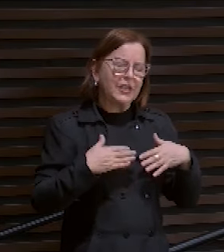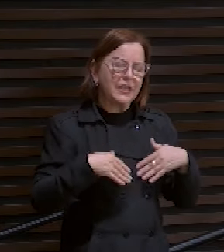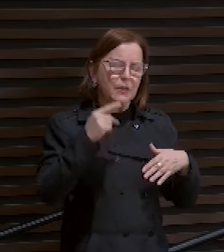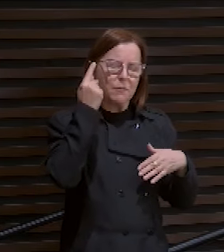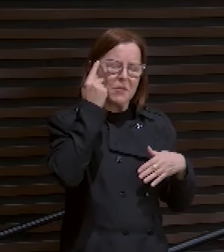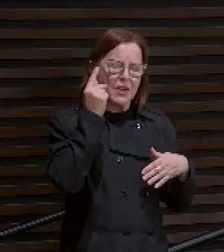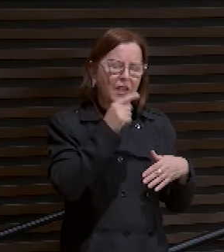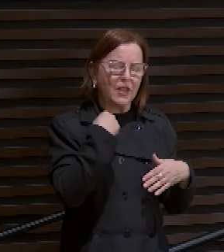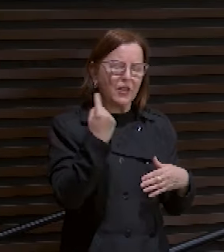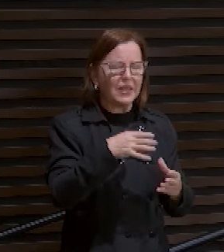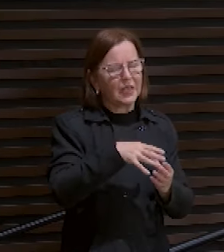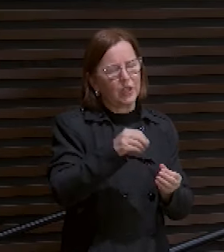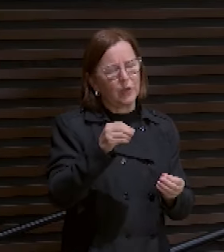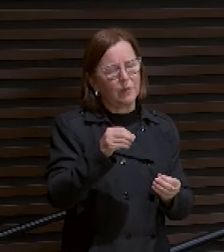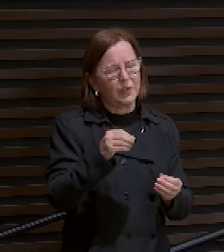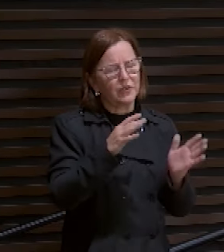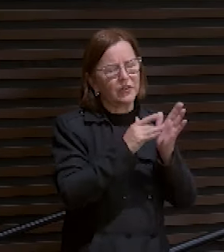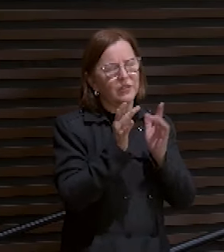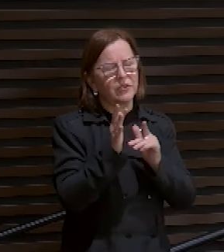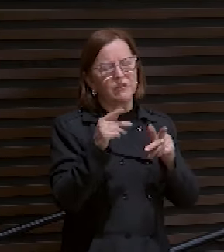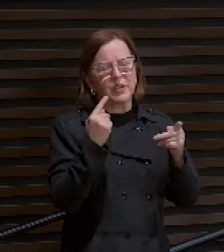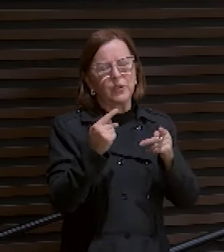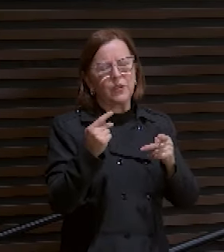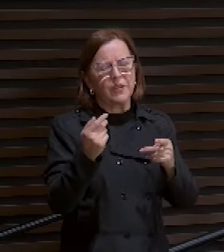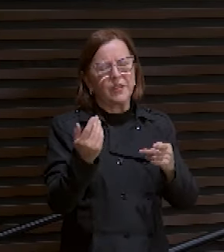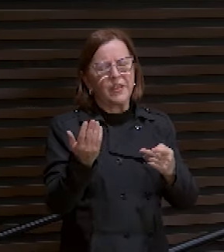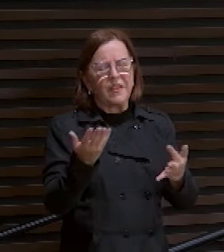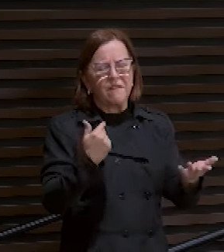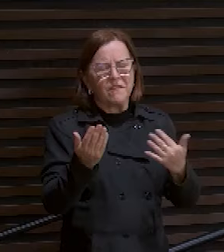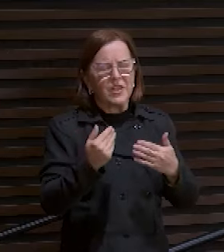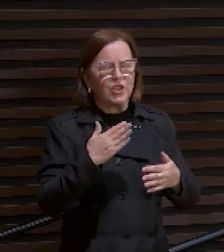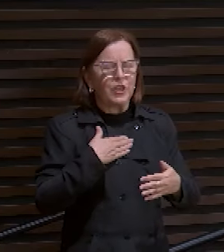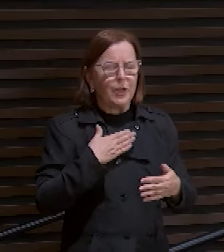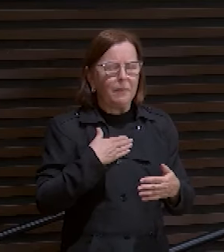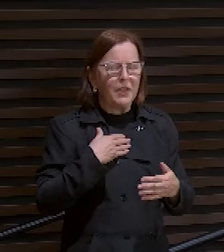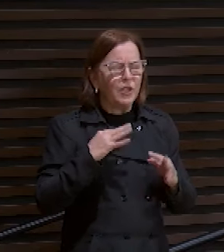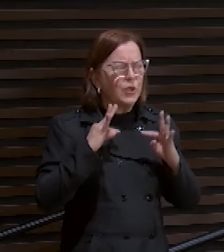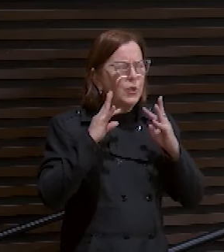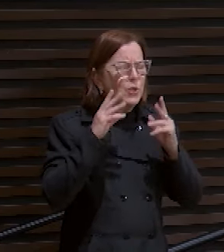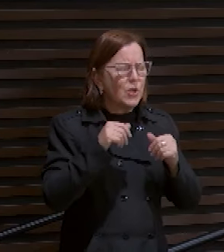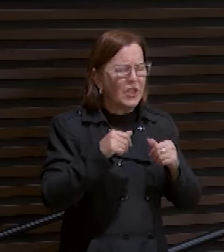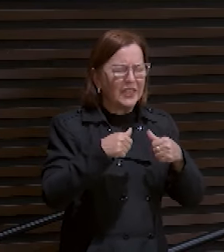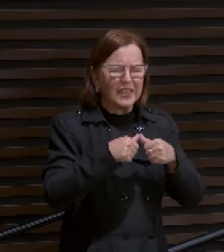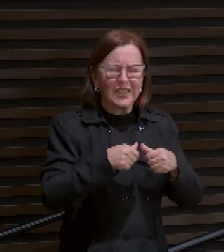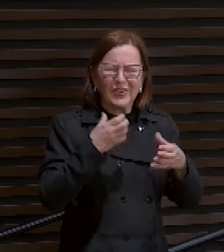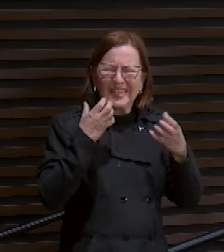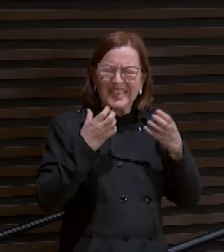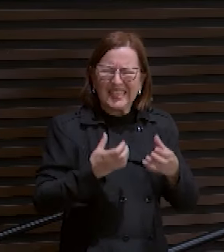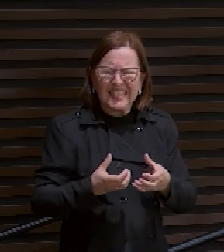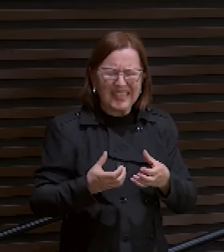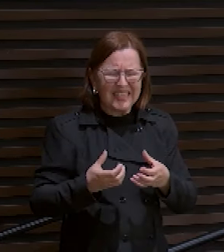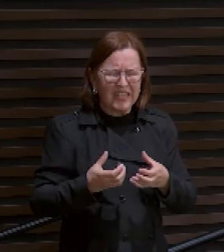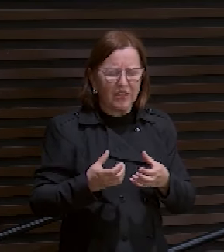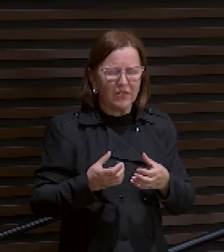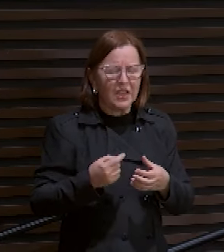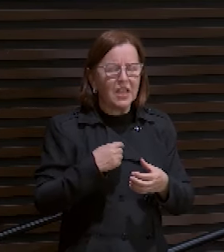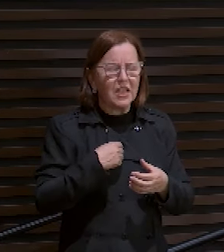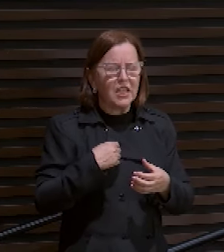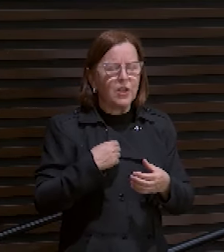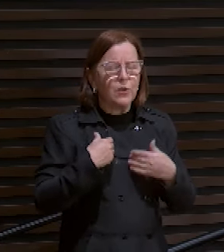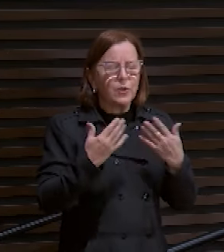disse. Vinde a mim todos vós que estáis cansados, sobrecarregados, oprimidos. Que eu vos aliviarei.